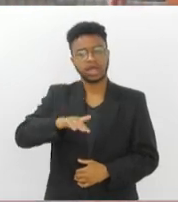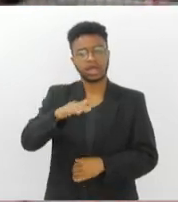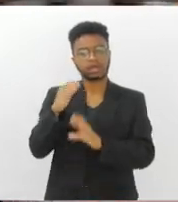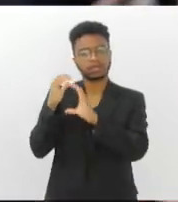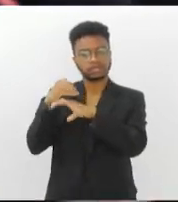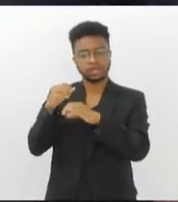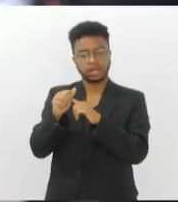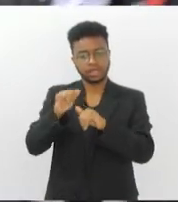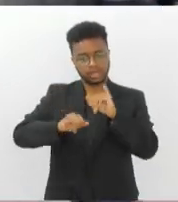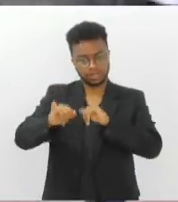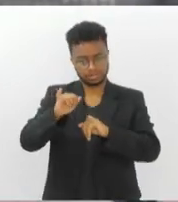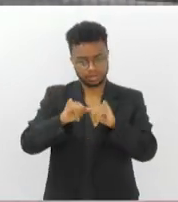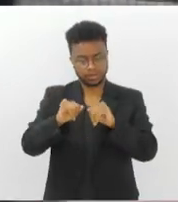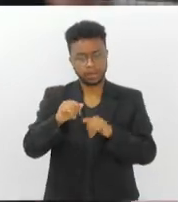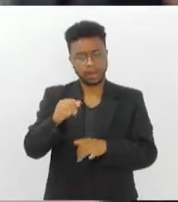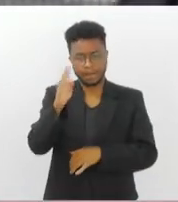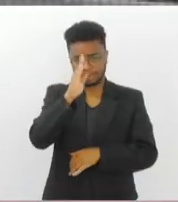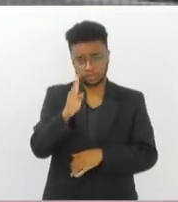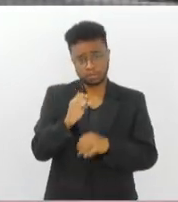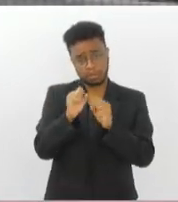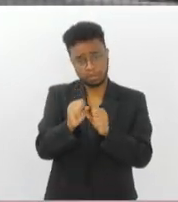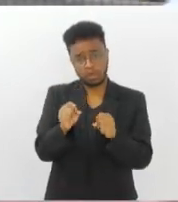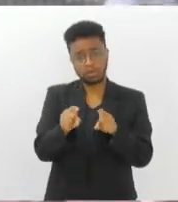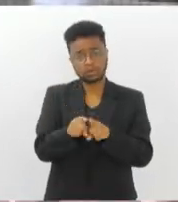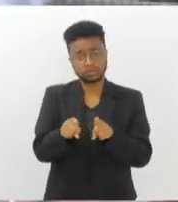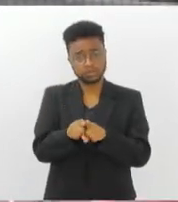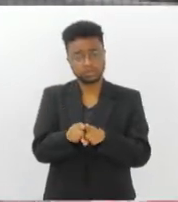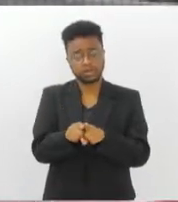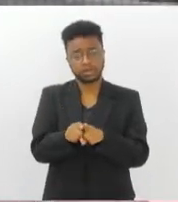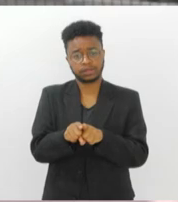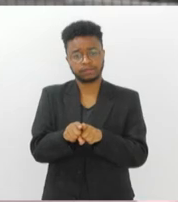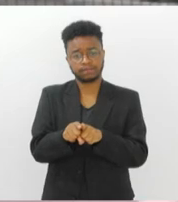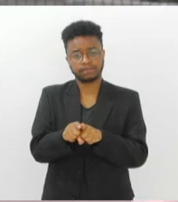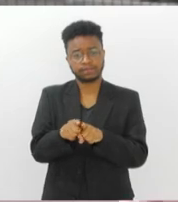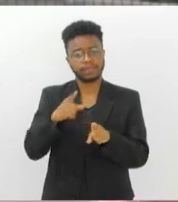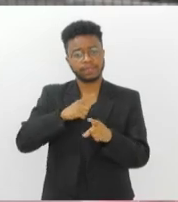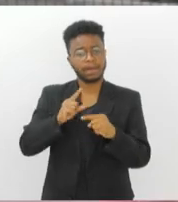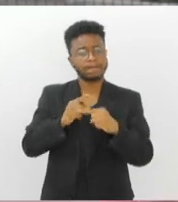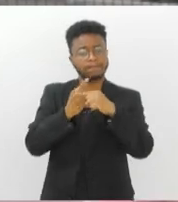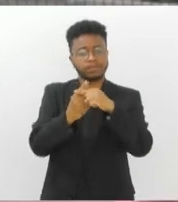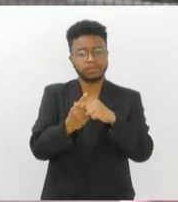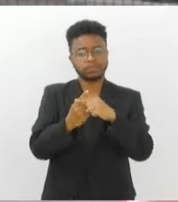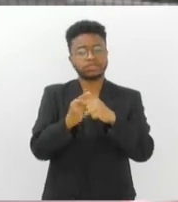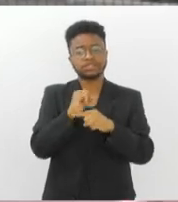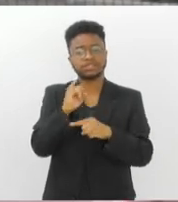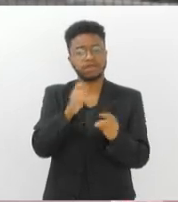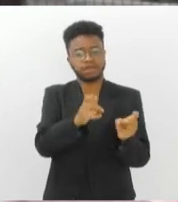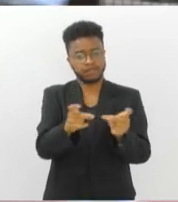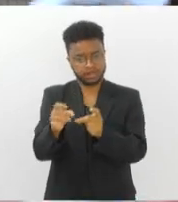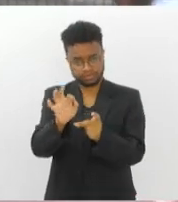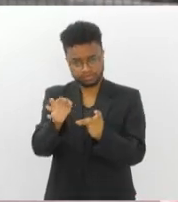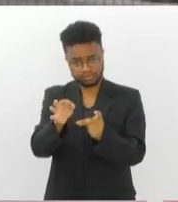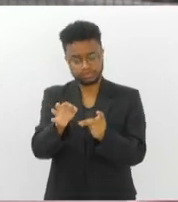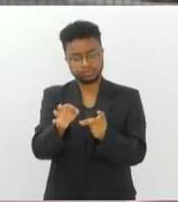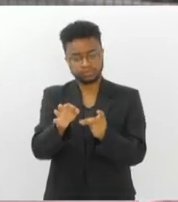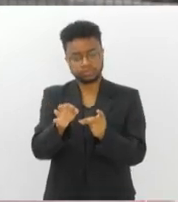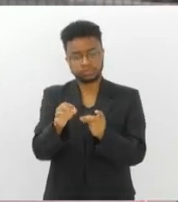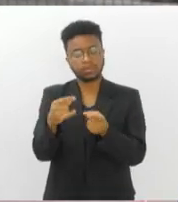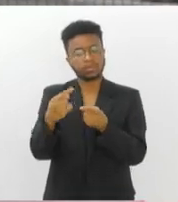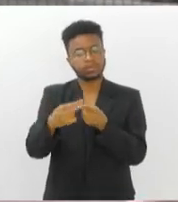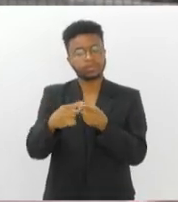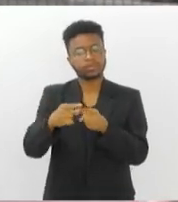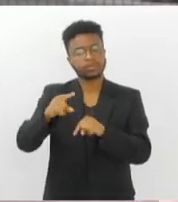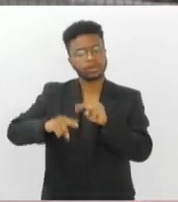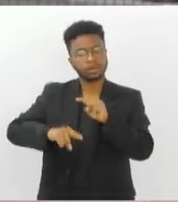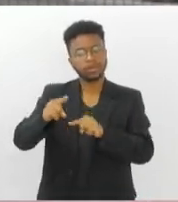o Brasil pode, inclusive, se beneficiar muito a nível de exportação. Quer dizer, colocar esse